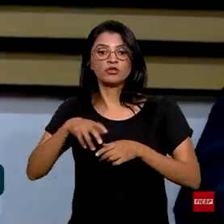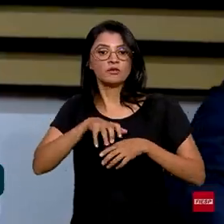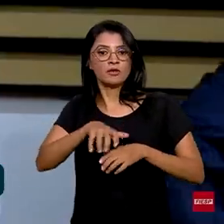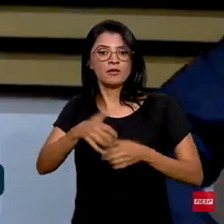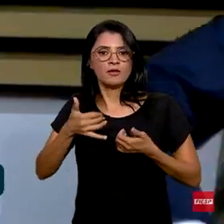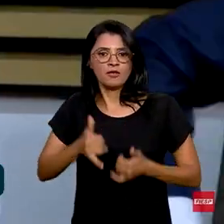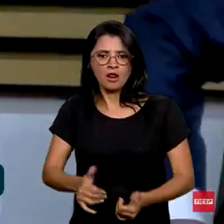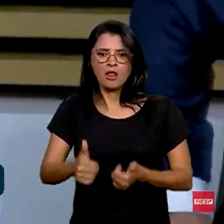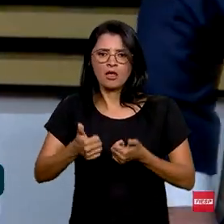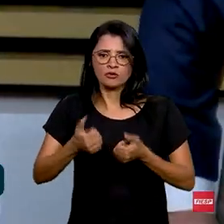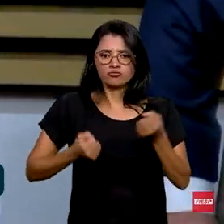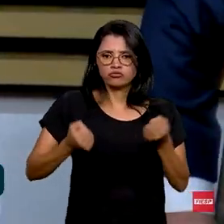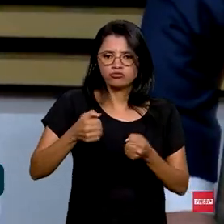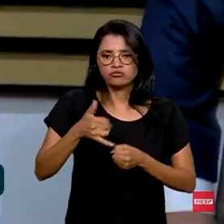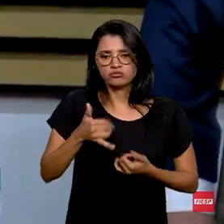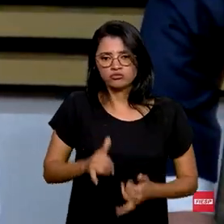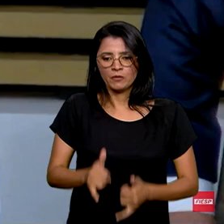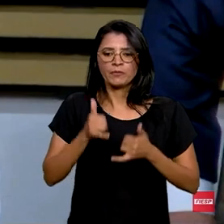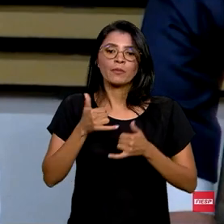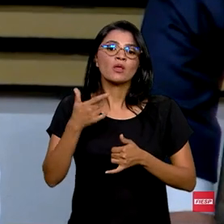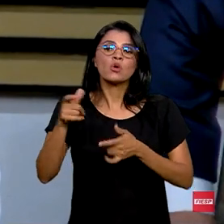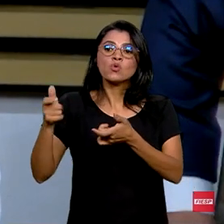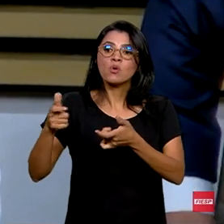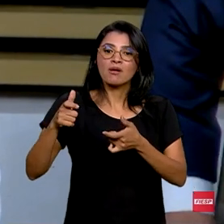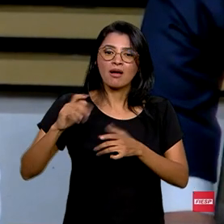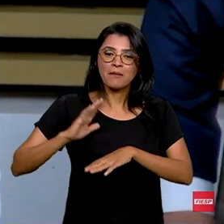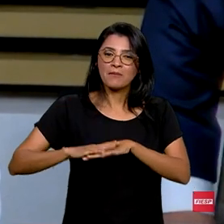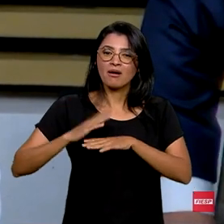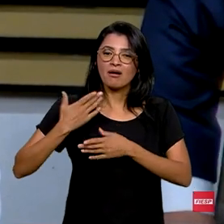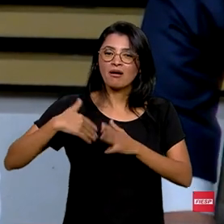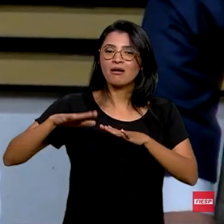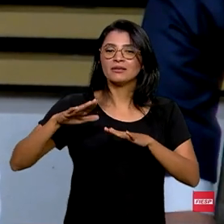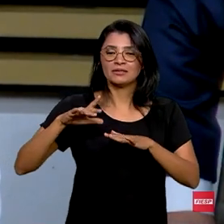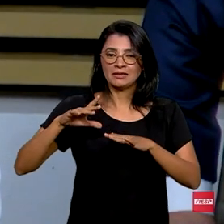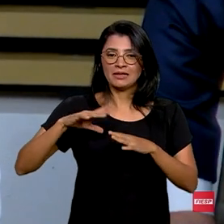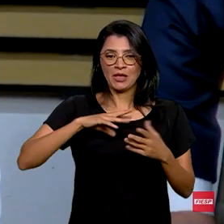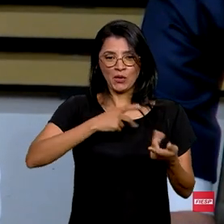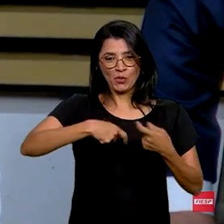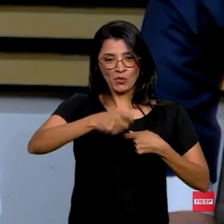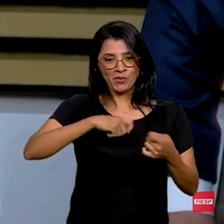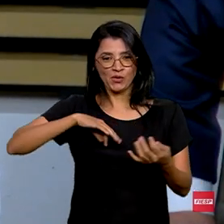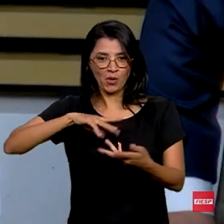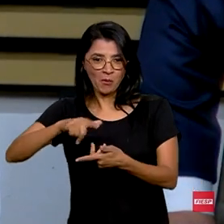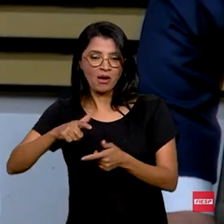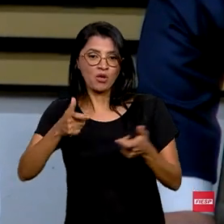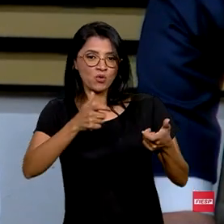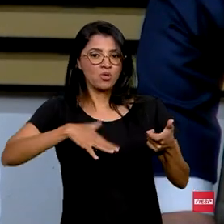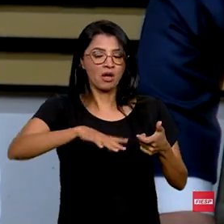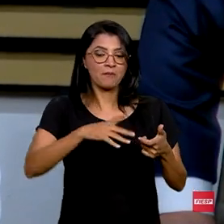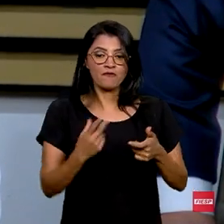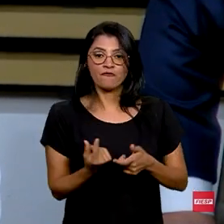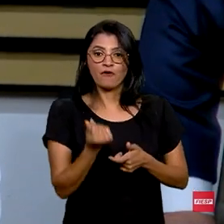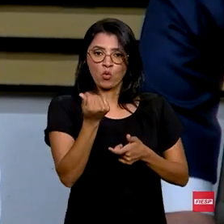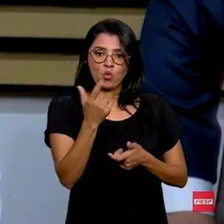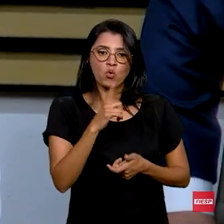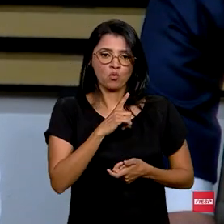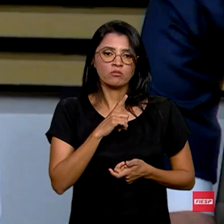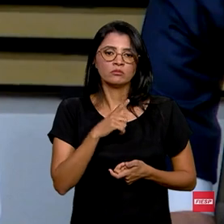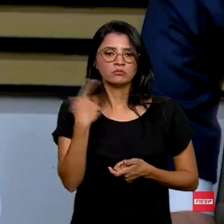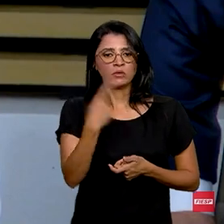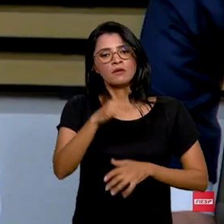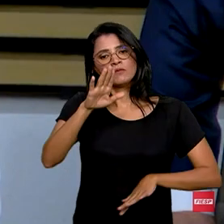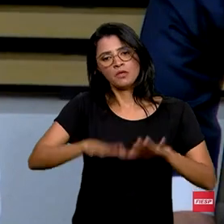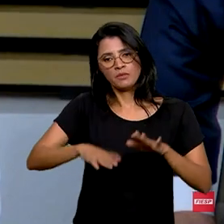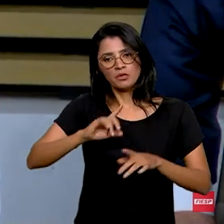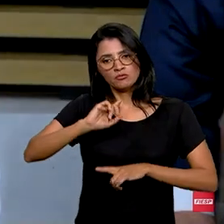A inserção soberana do país nas cadeias mais dinâmicas da economia global e nas cadeias de maior valor agregado depende da